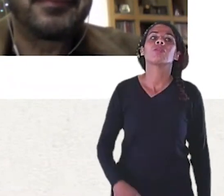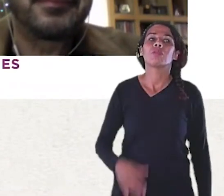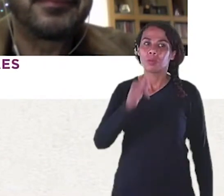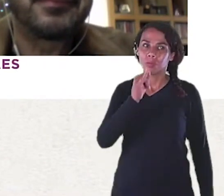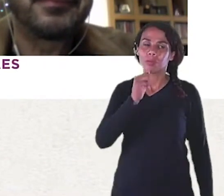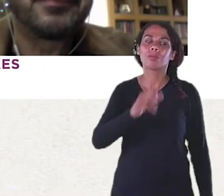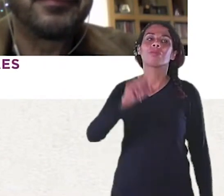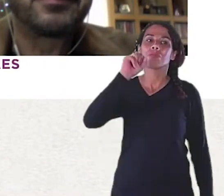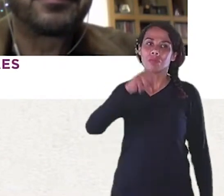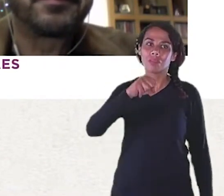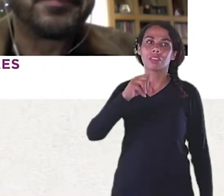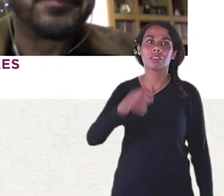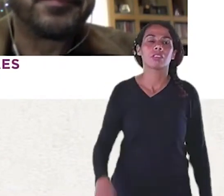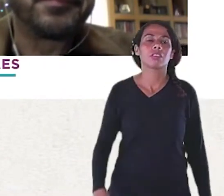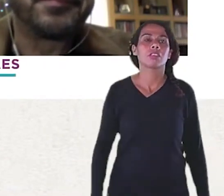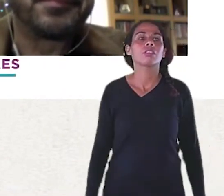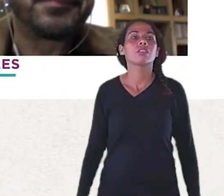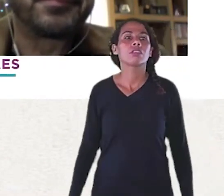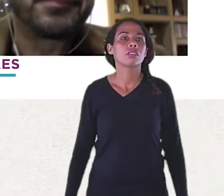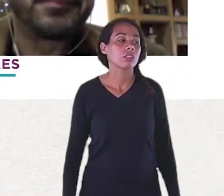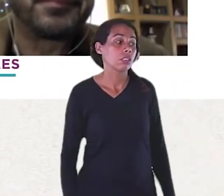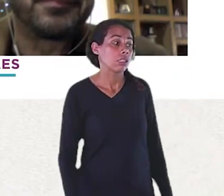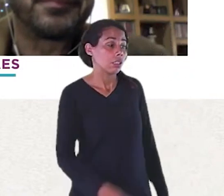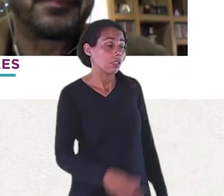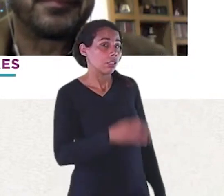Separava Na sua vida